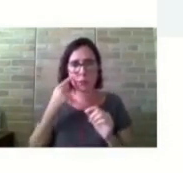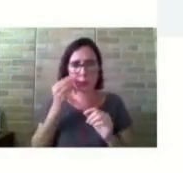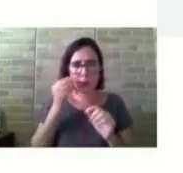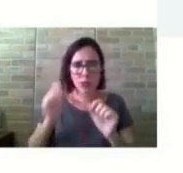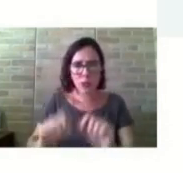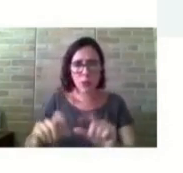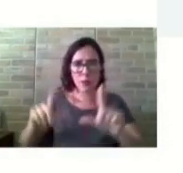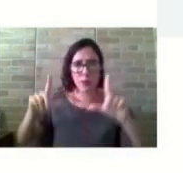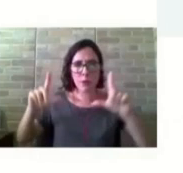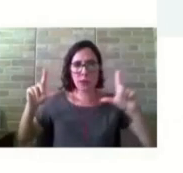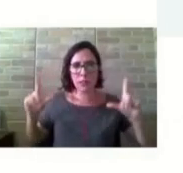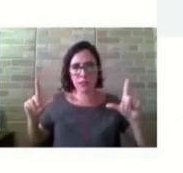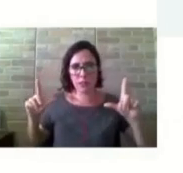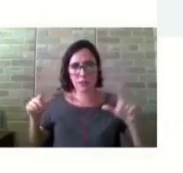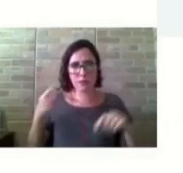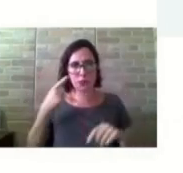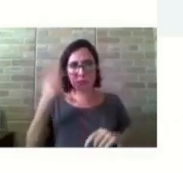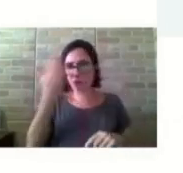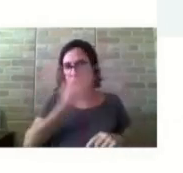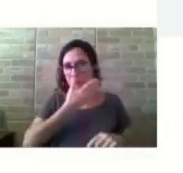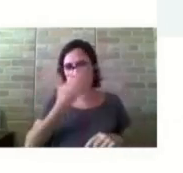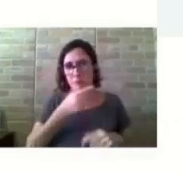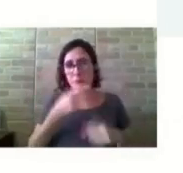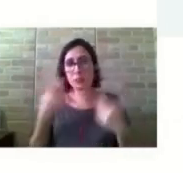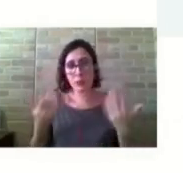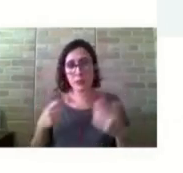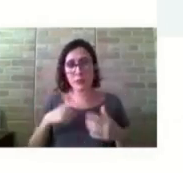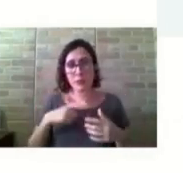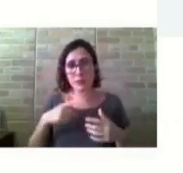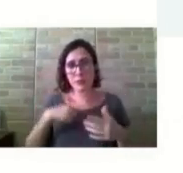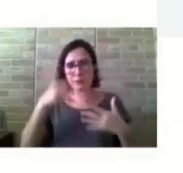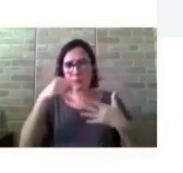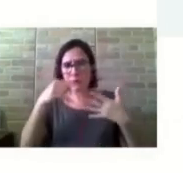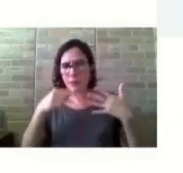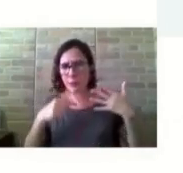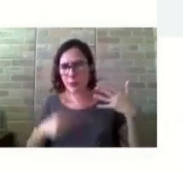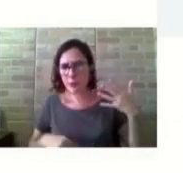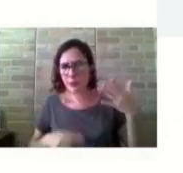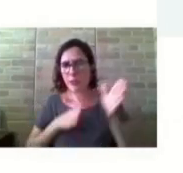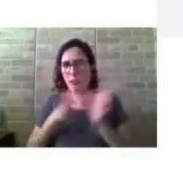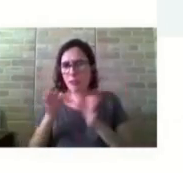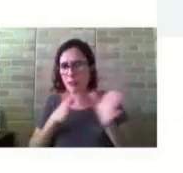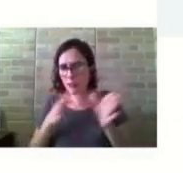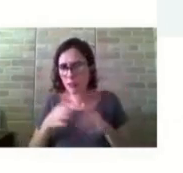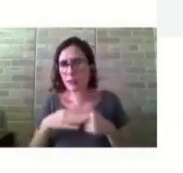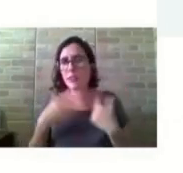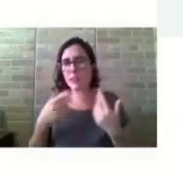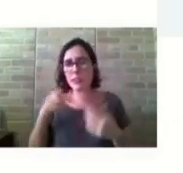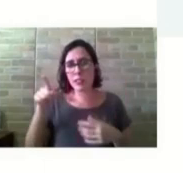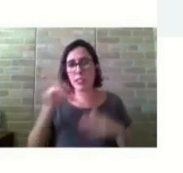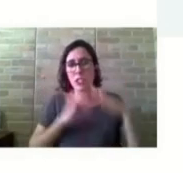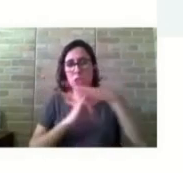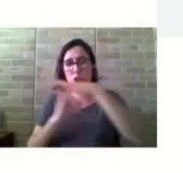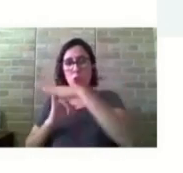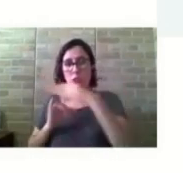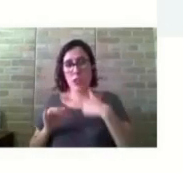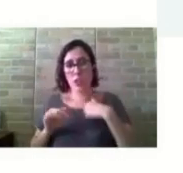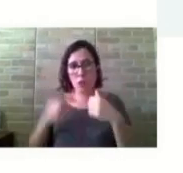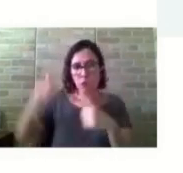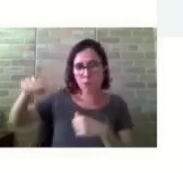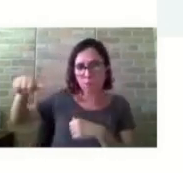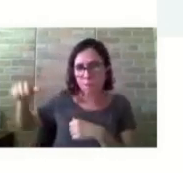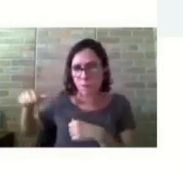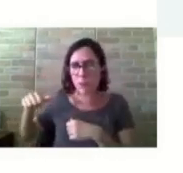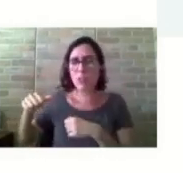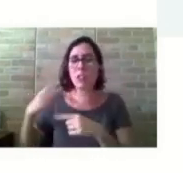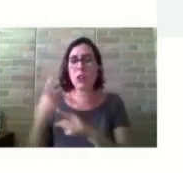Com relação aos elementos acessíveis, né? Nas instituições avaliadas, né? Foi encontrado